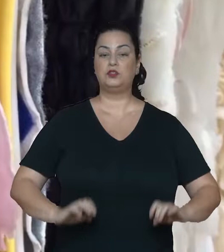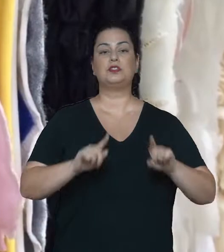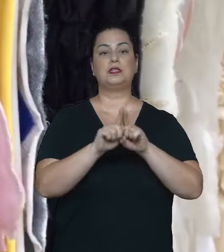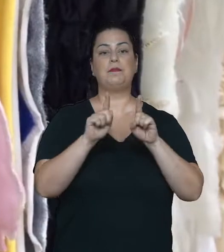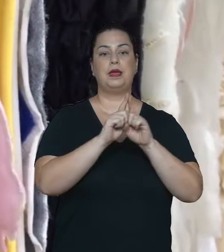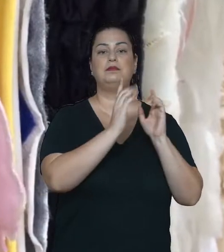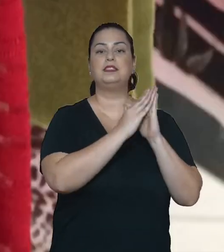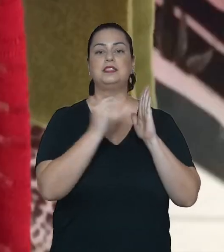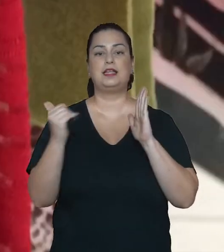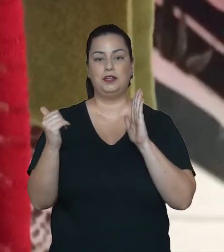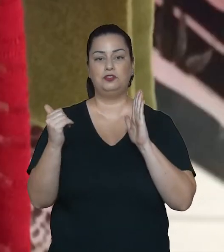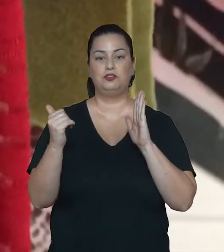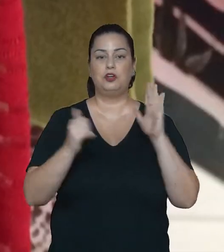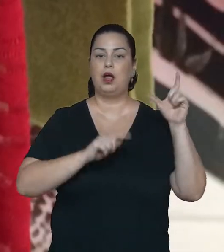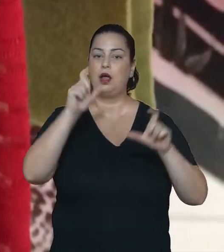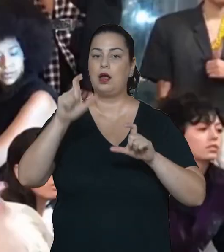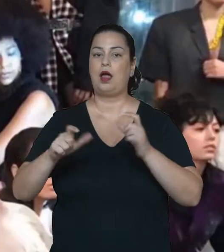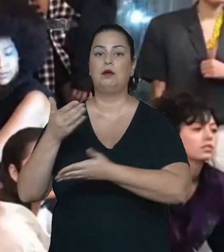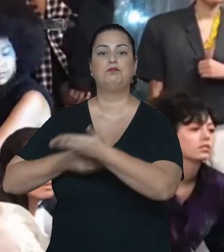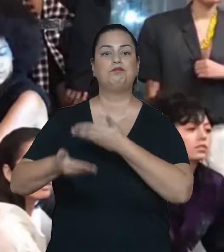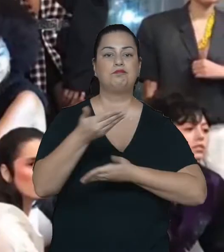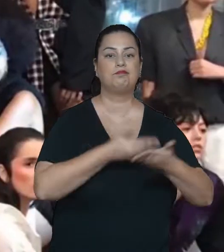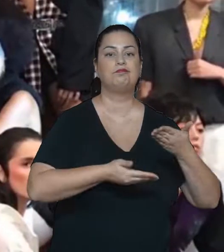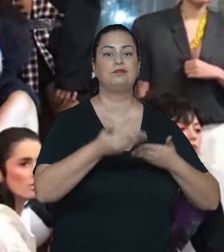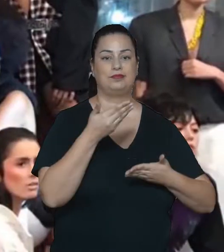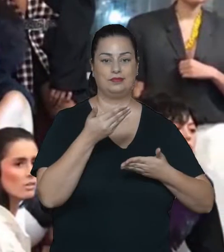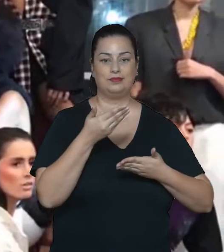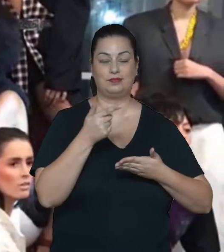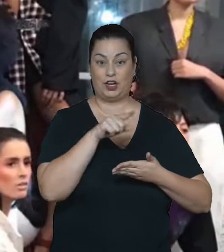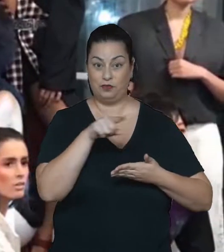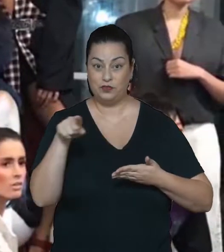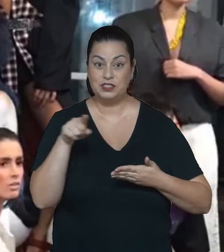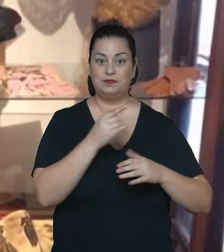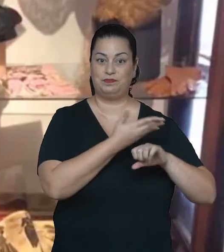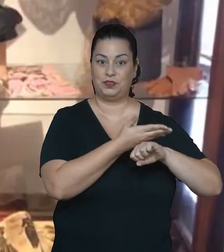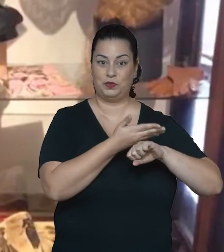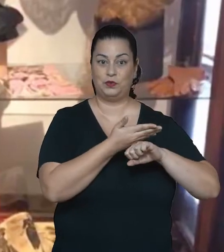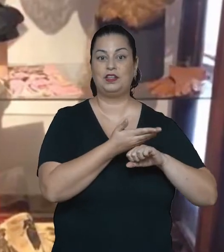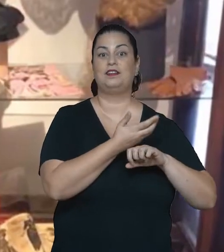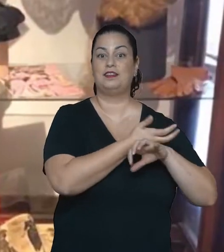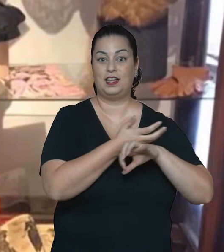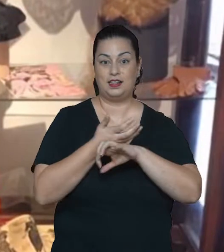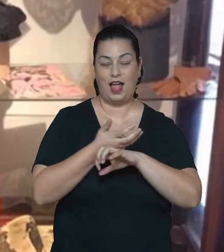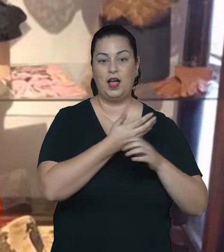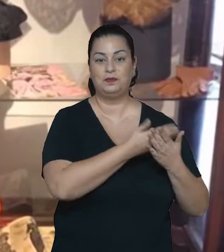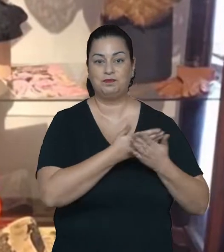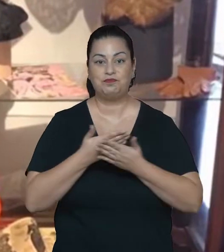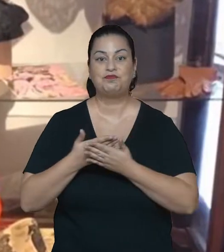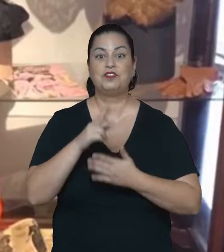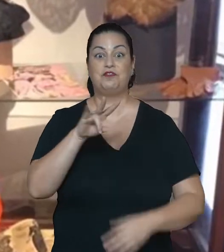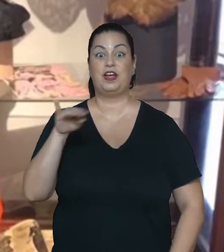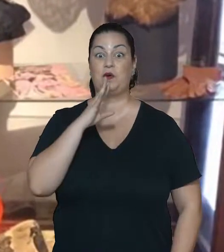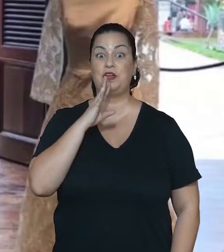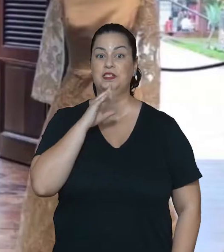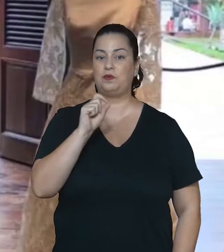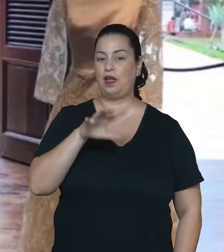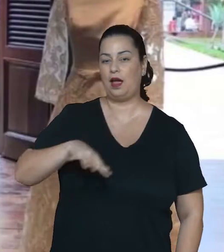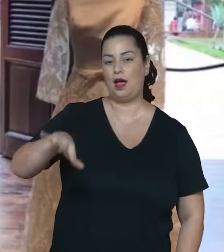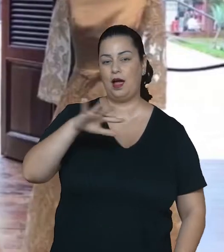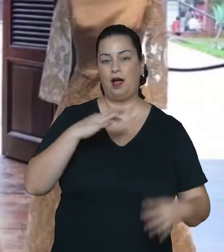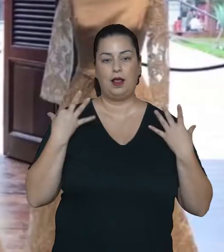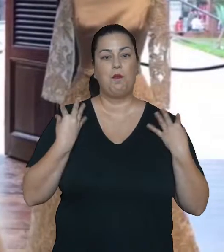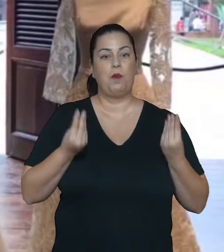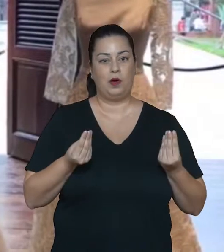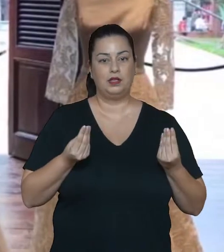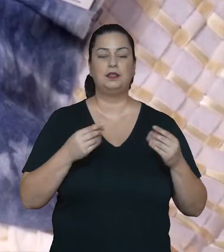princípios éticos e estéticos nas relações entre seres humanos. Durante o processo, como estudante, você terá a